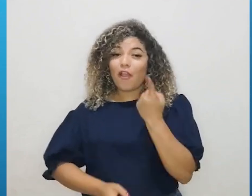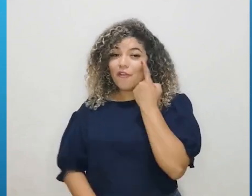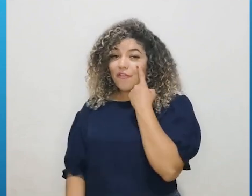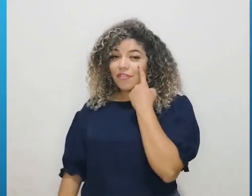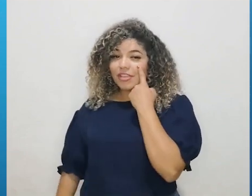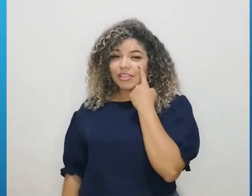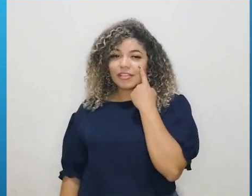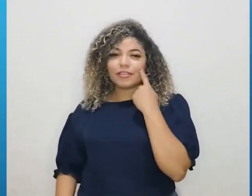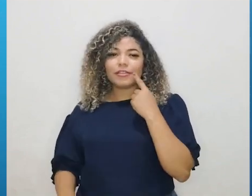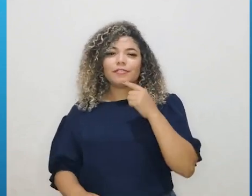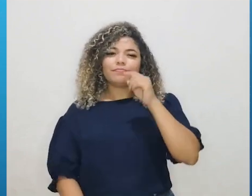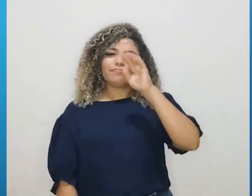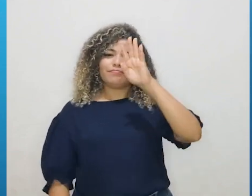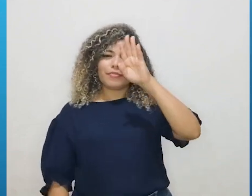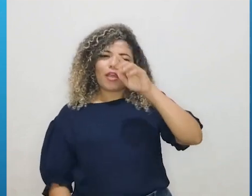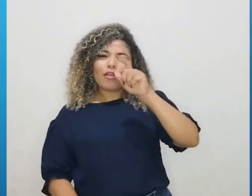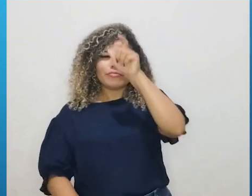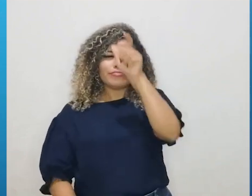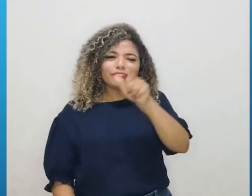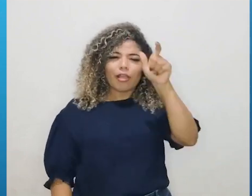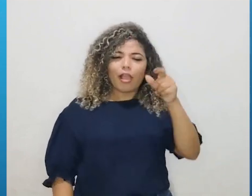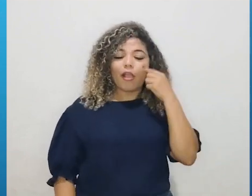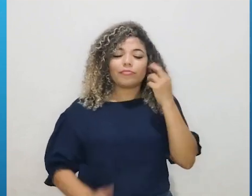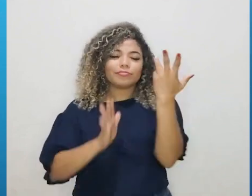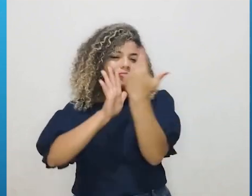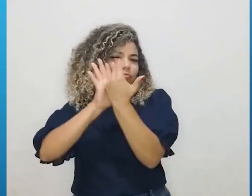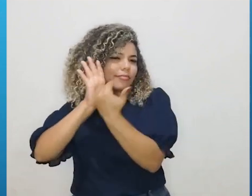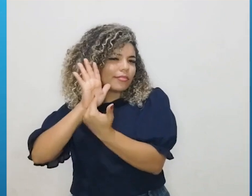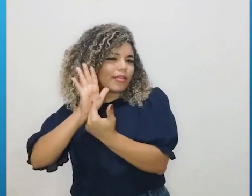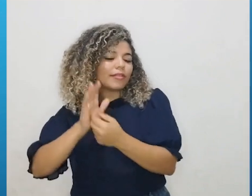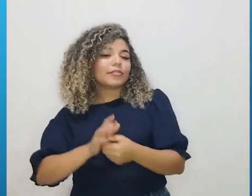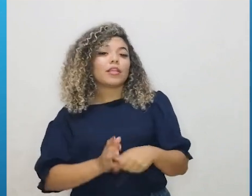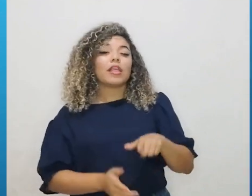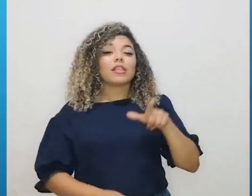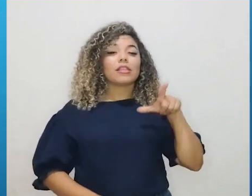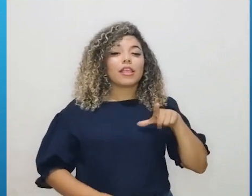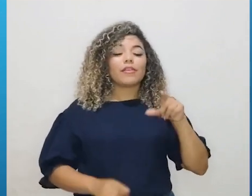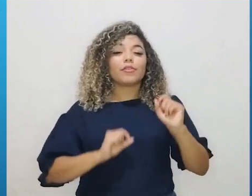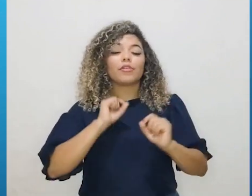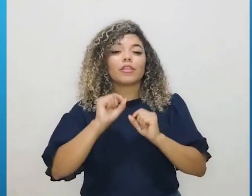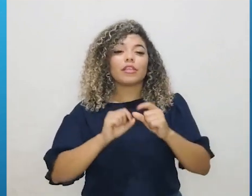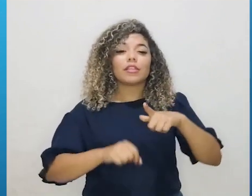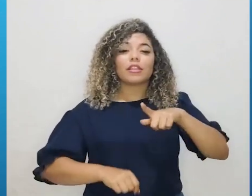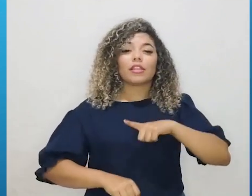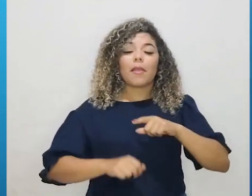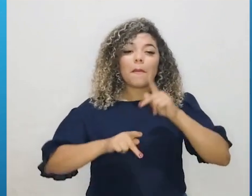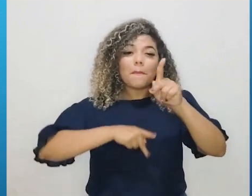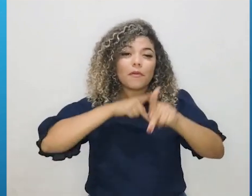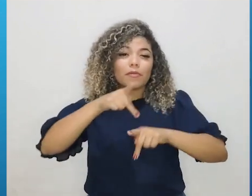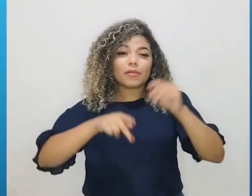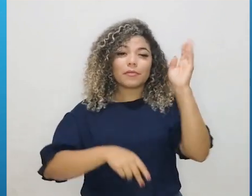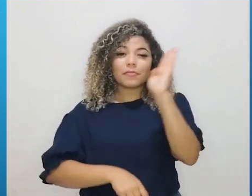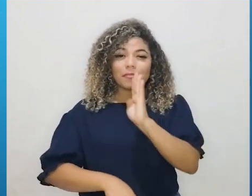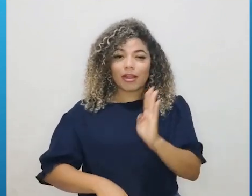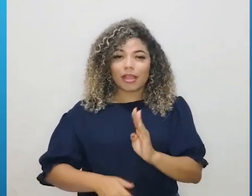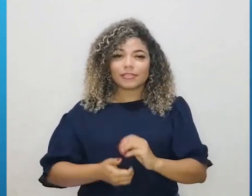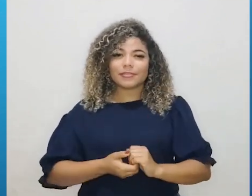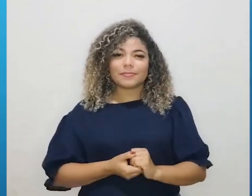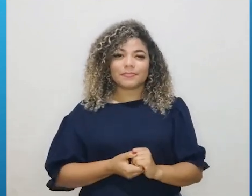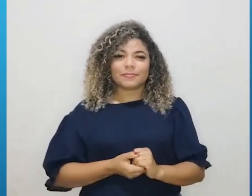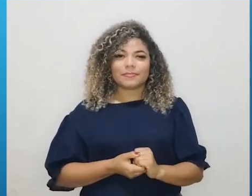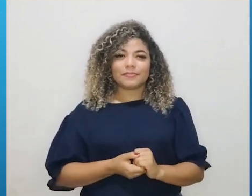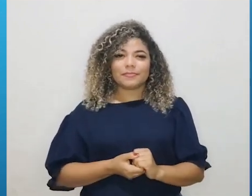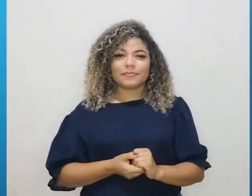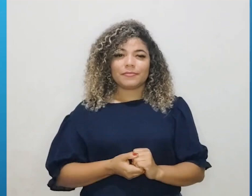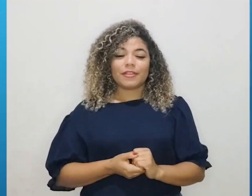só aqui um gráfico sobre o censo de 2022. E aqui nesse gráfico a gente tem população brasileira ao longo das